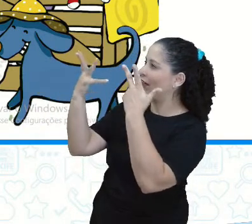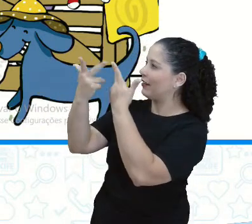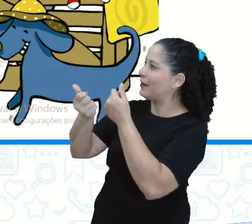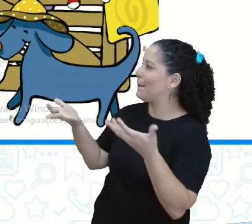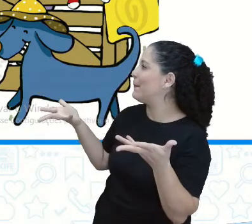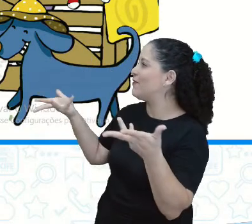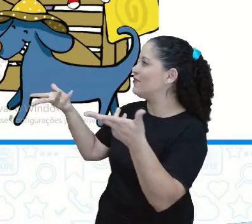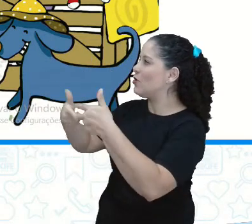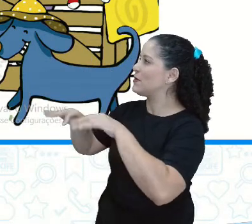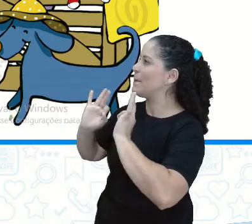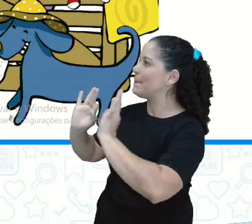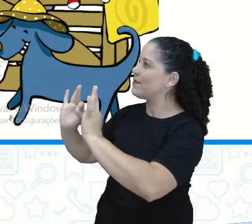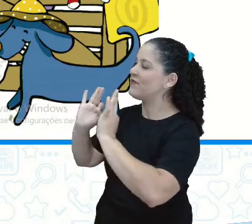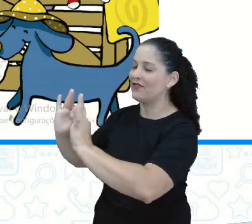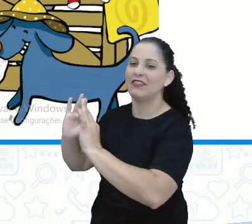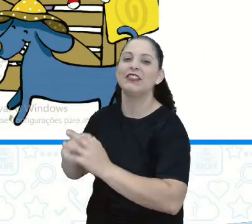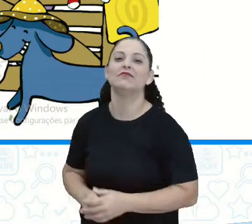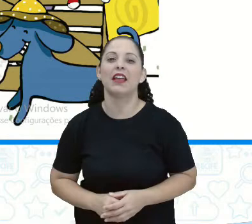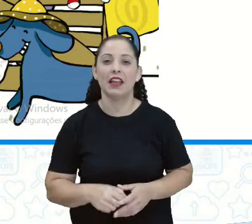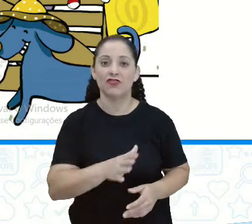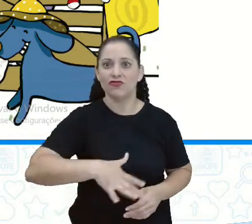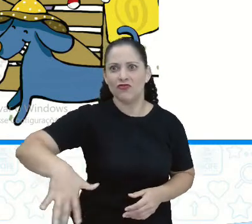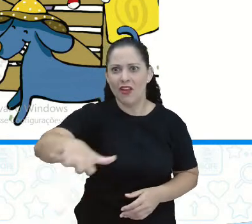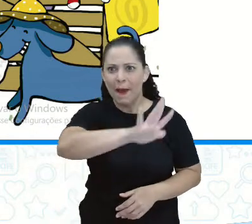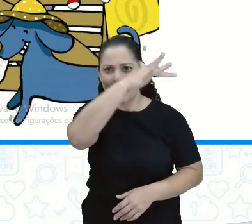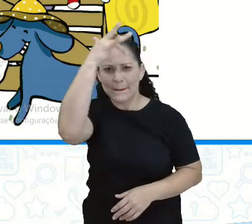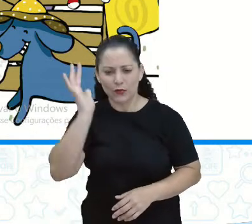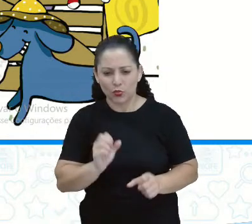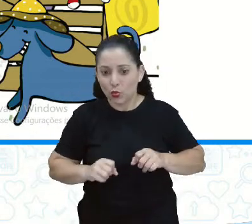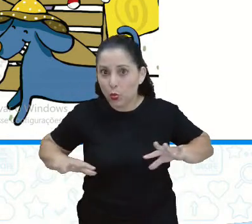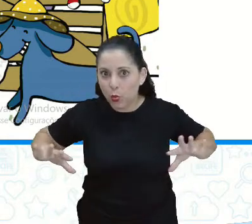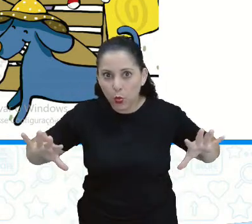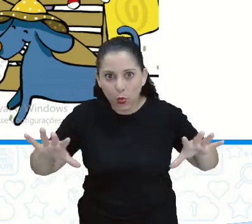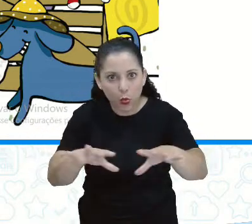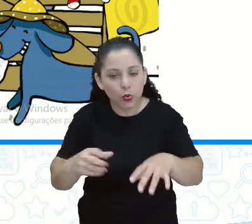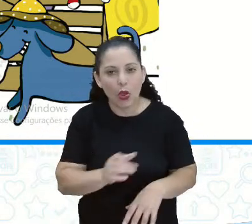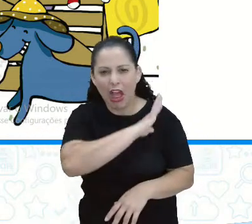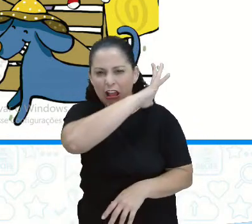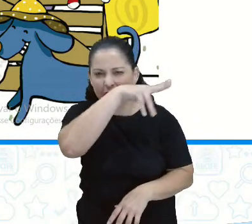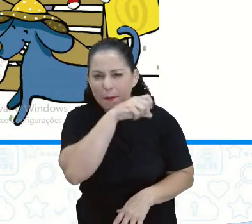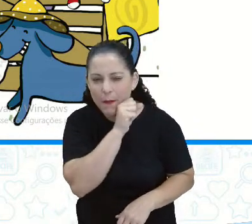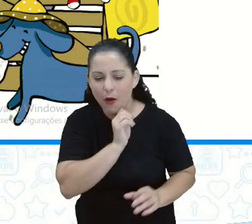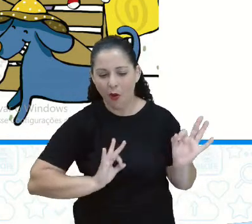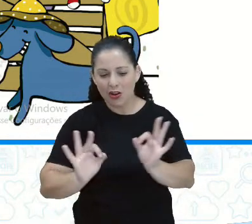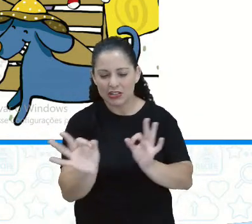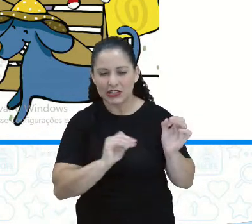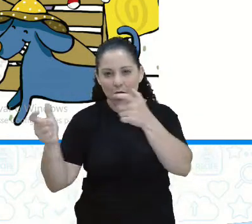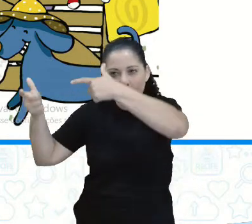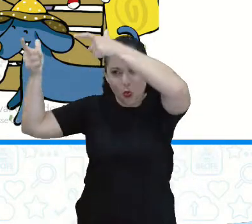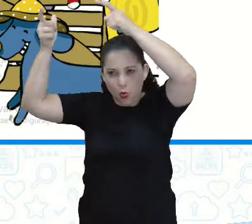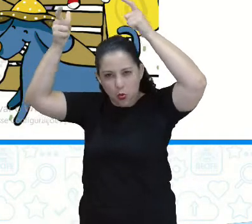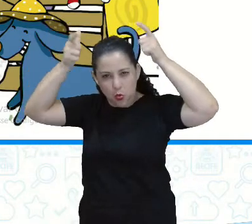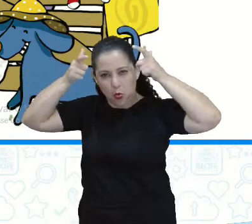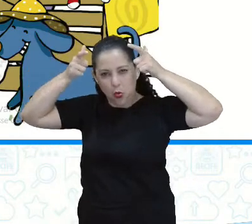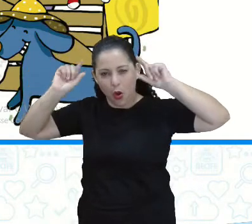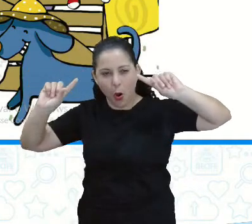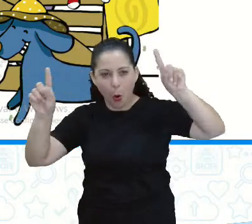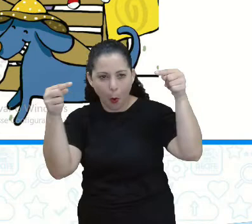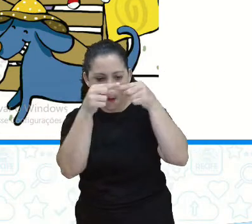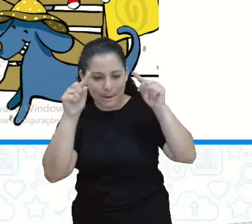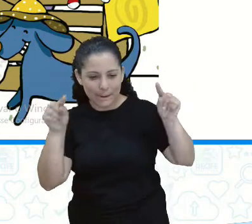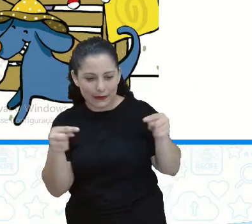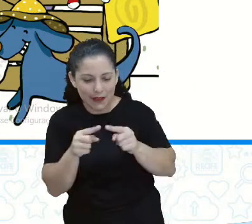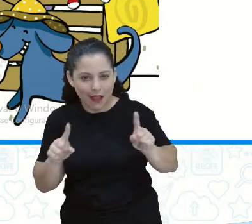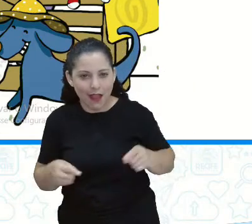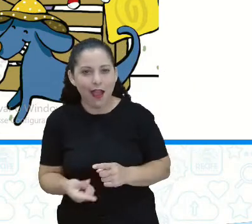Maravilhosa, perfeita Todo mundo arrumadinho, não foi? Todo mundo com o chapéu aí Combinando com a